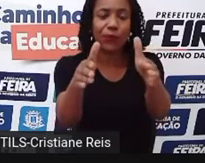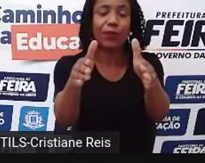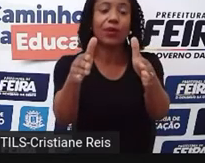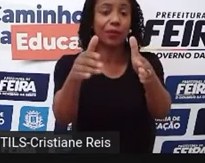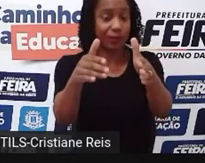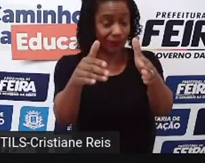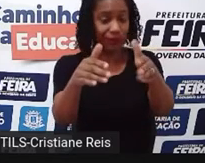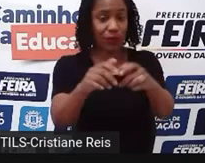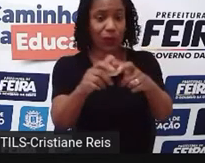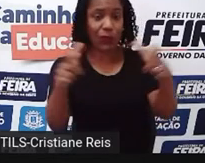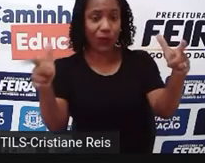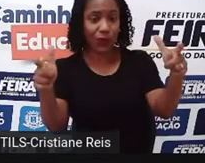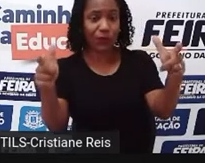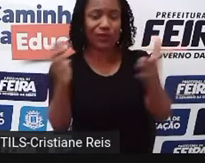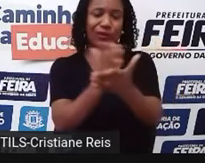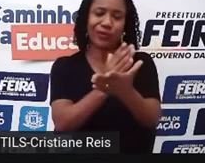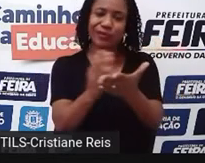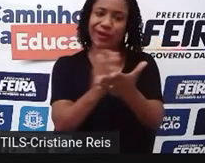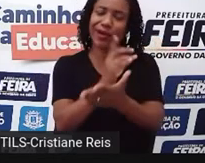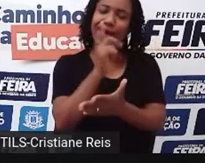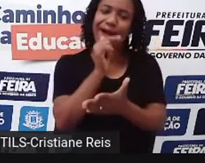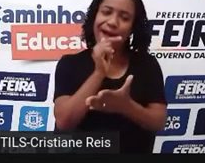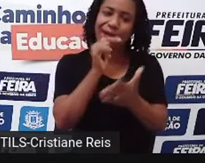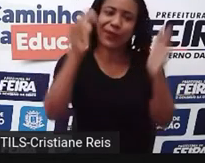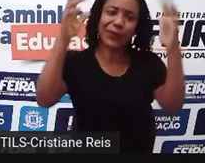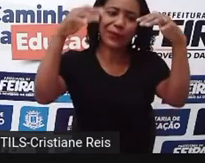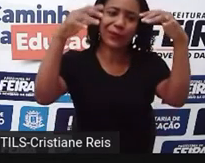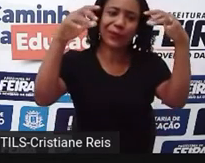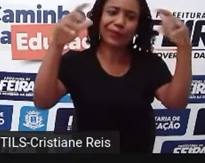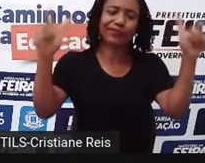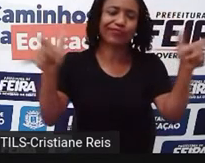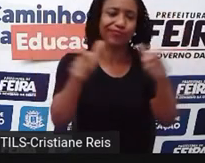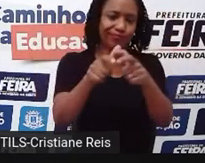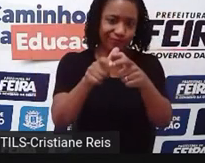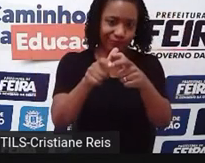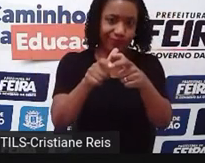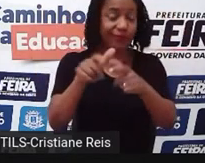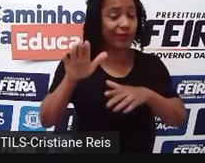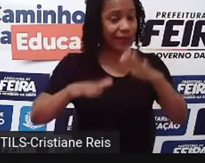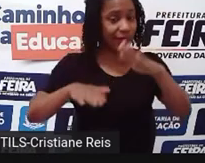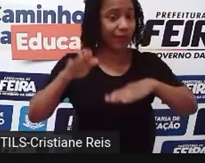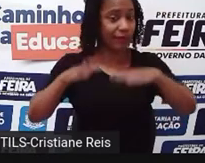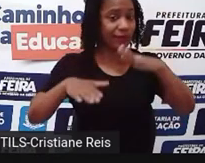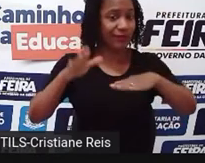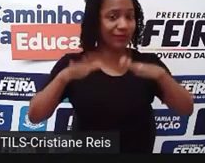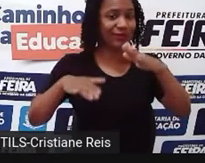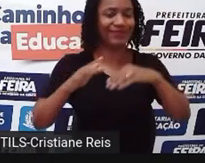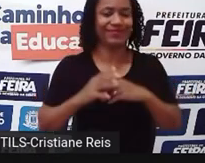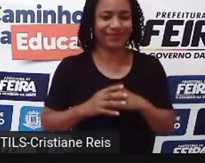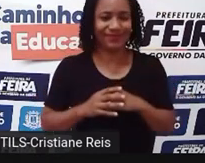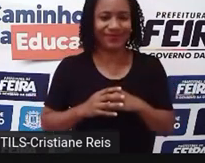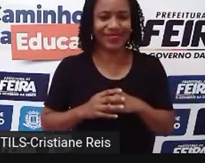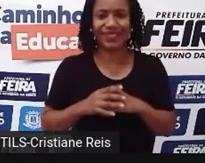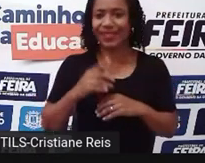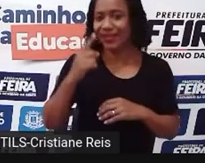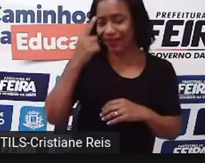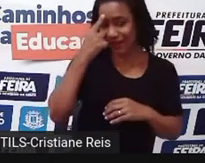vegetação que a gente conhece muito, que praticamente toda vez que a gente fala do Nordeste, a gente lembra logo, né,